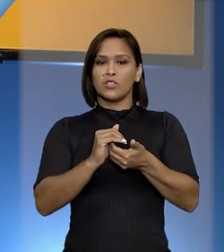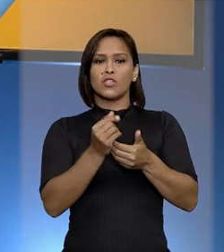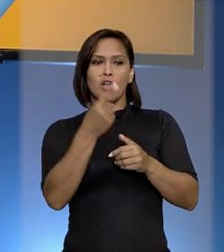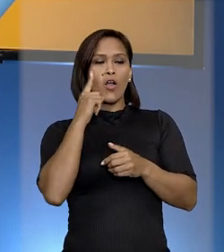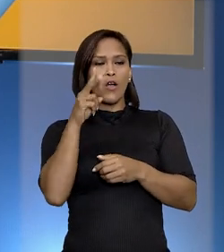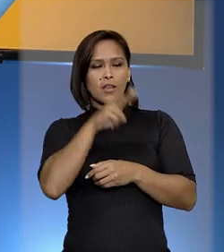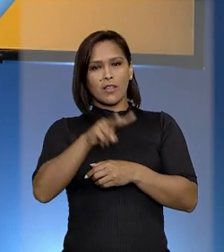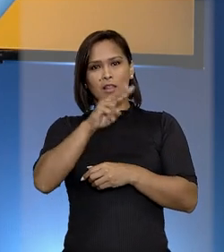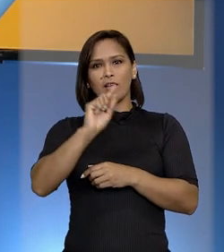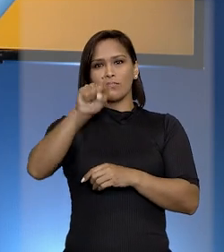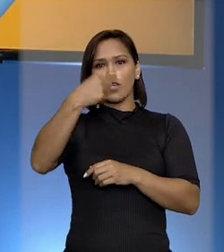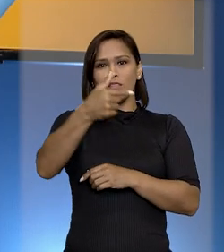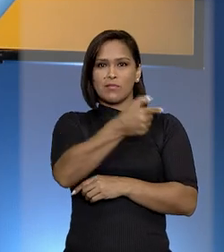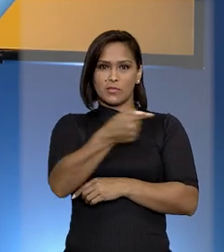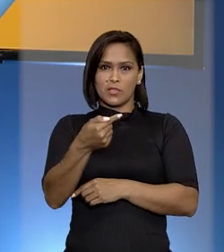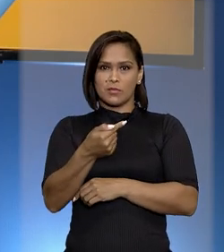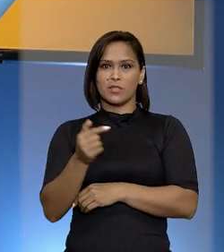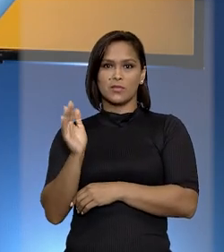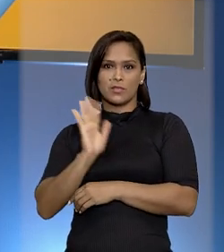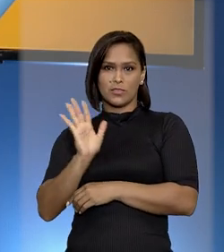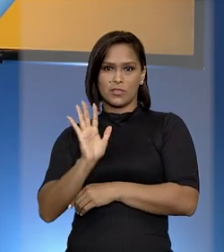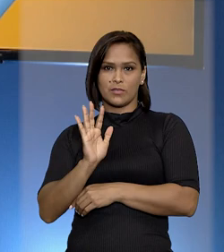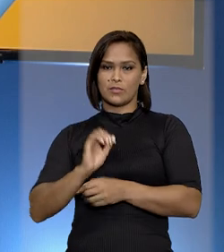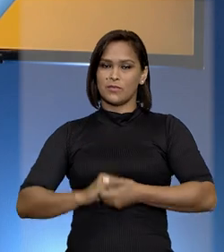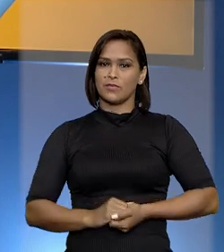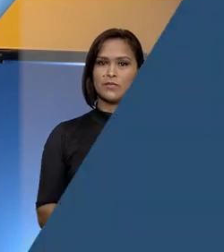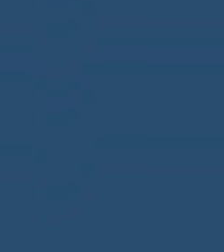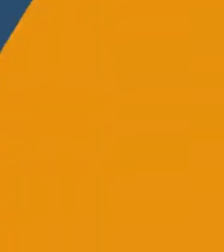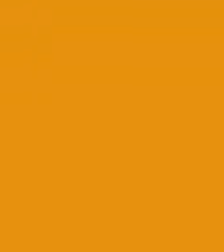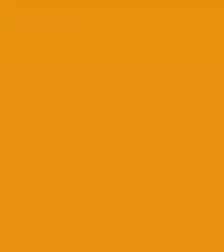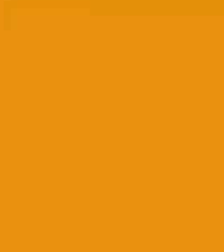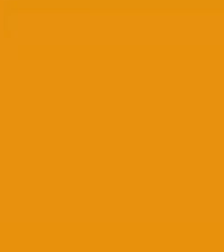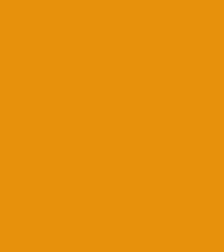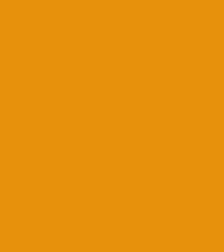corte. Confere lá. Até semana que vem. Tchau!